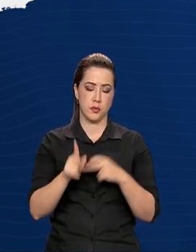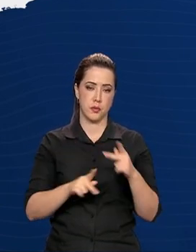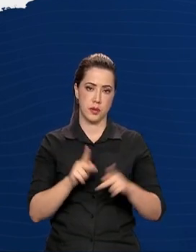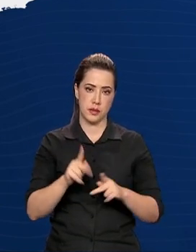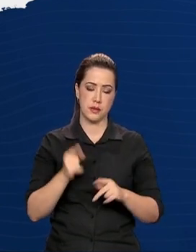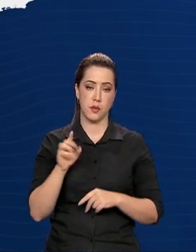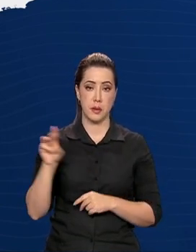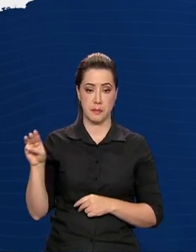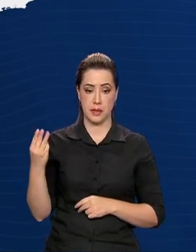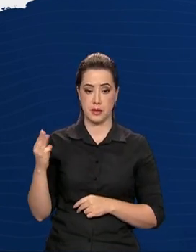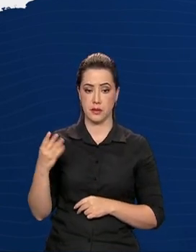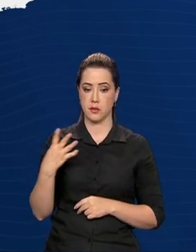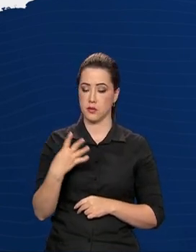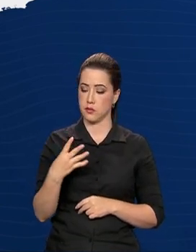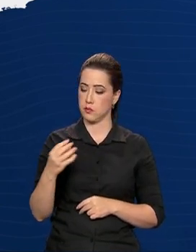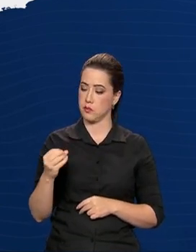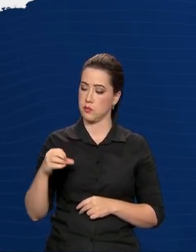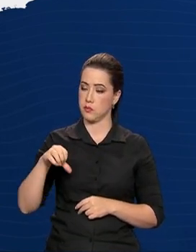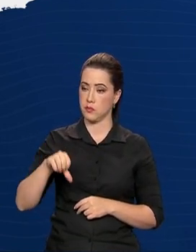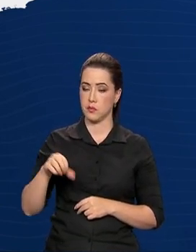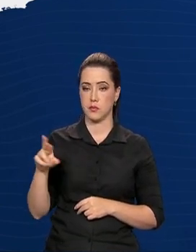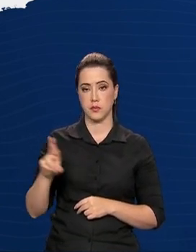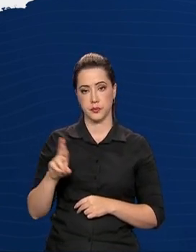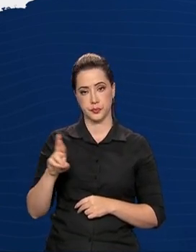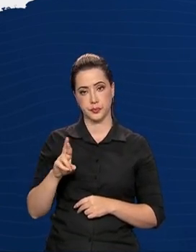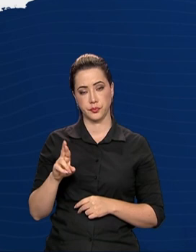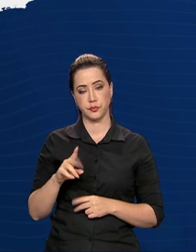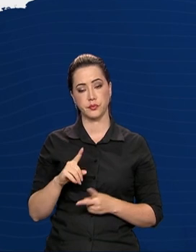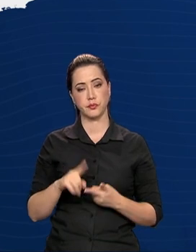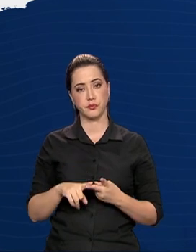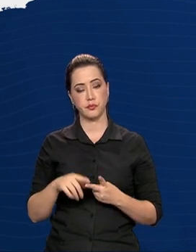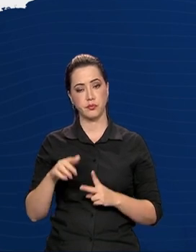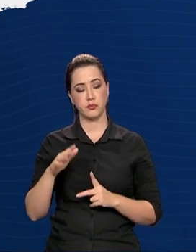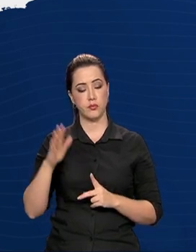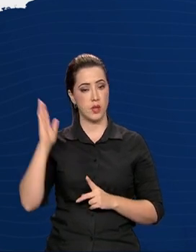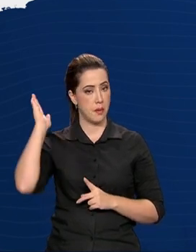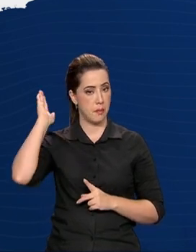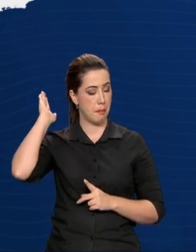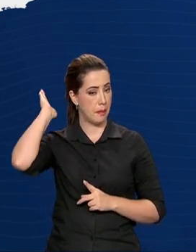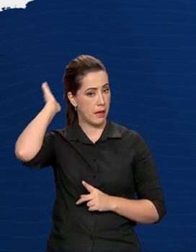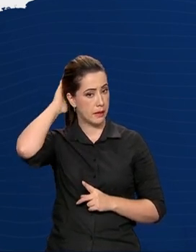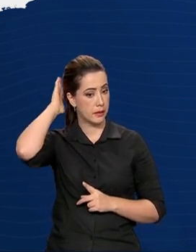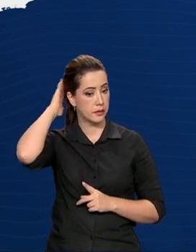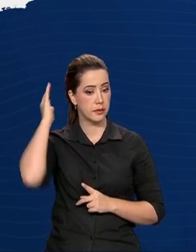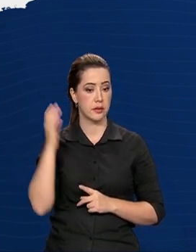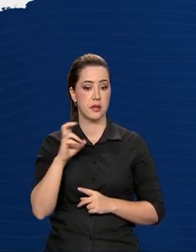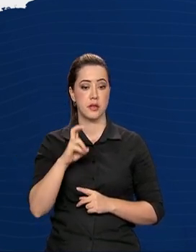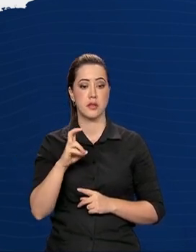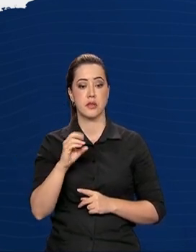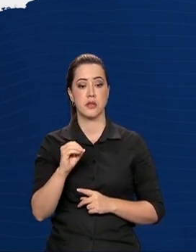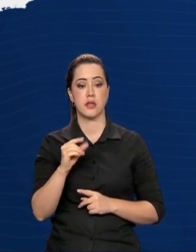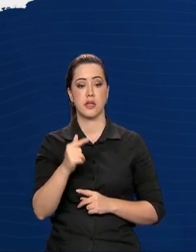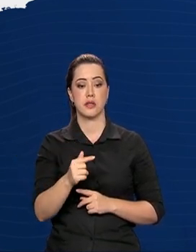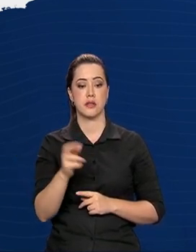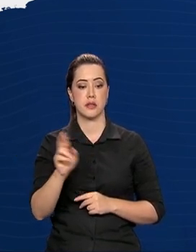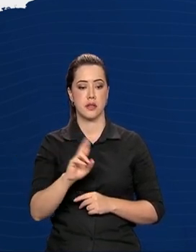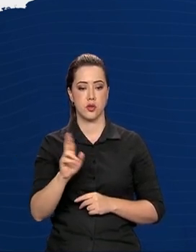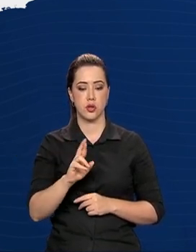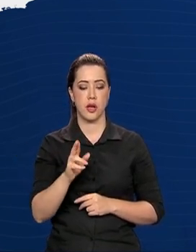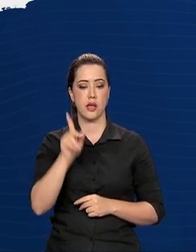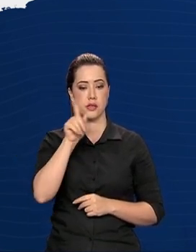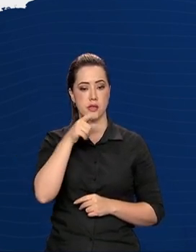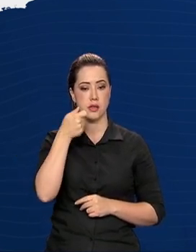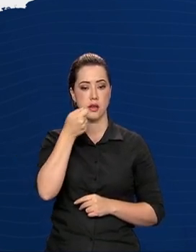são Maranhão, com R$ 409, Pará, com R$ 507, e Alagoas, com R